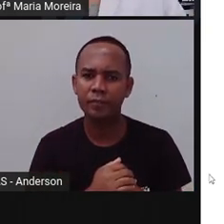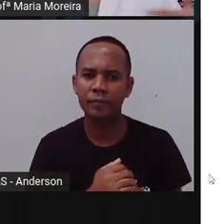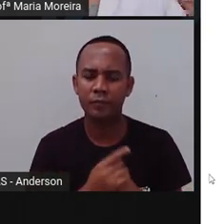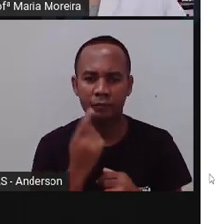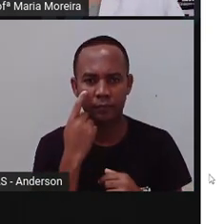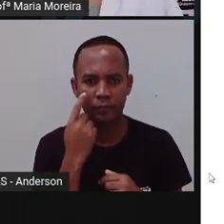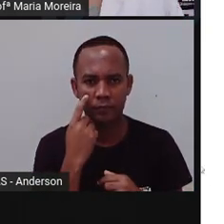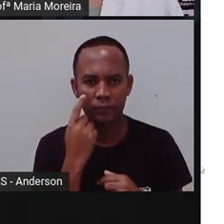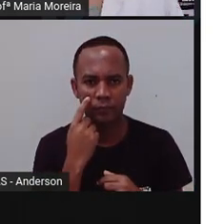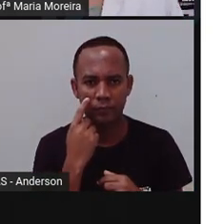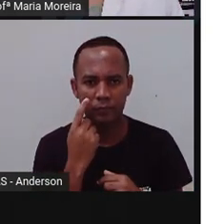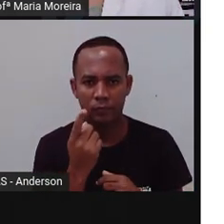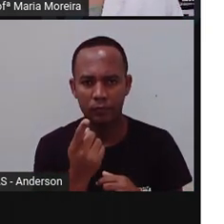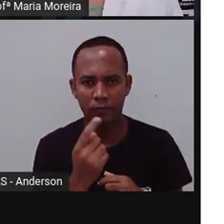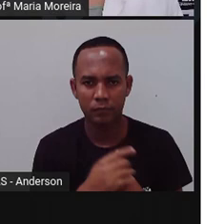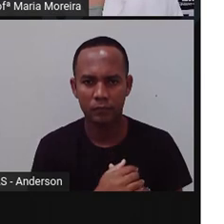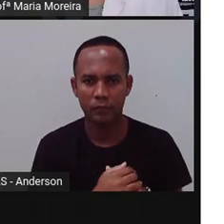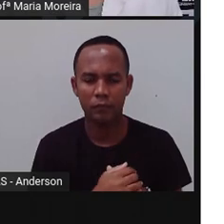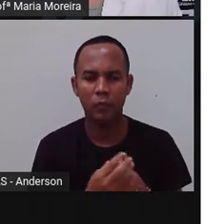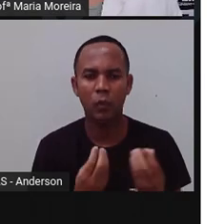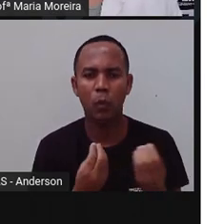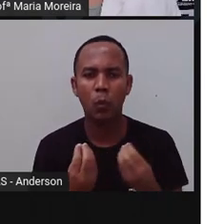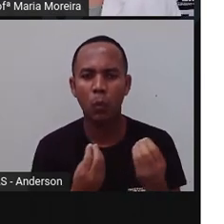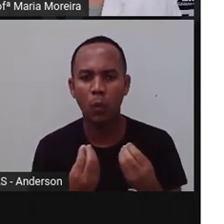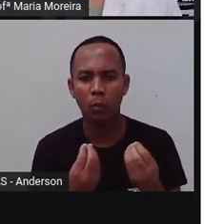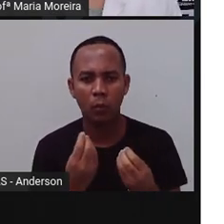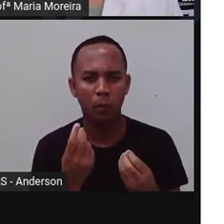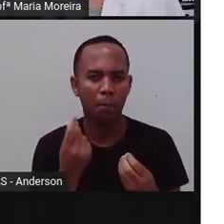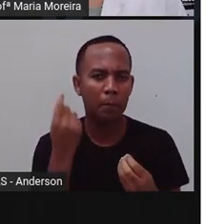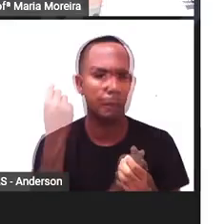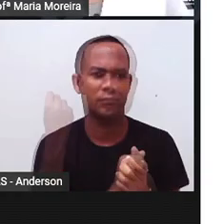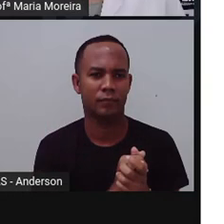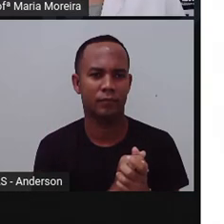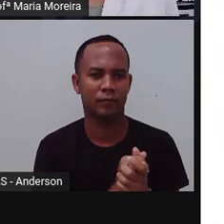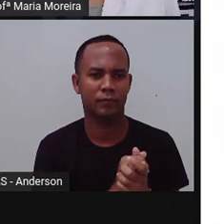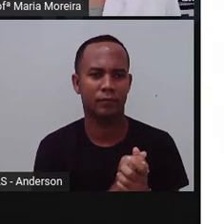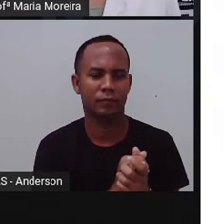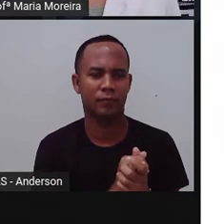exemplificar para vocês, né? Como eram as salas de aula antigamente.